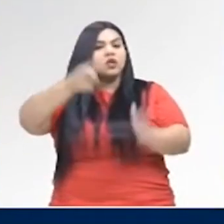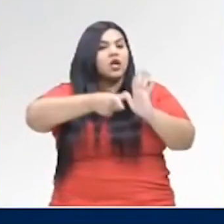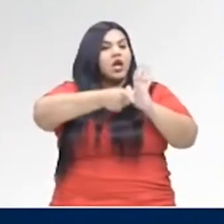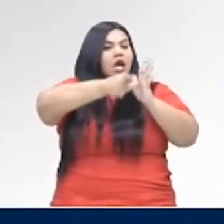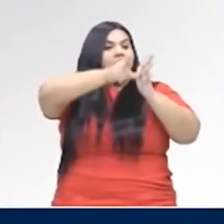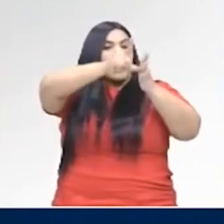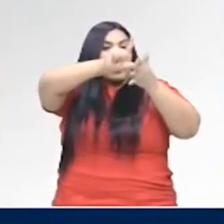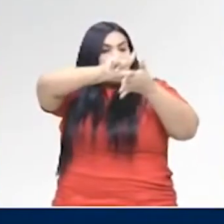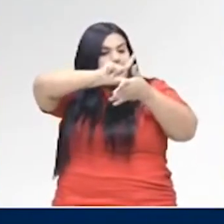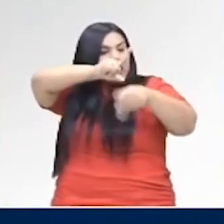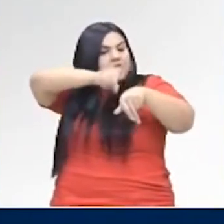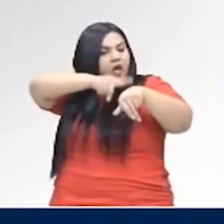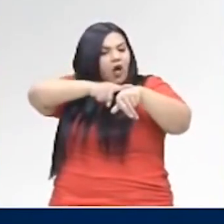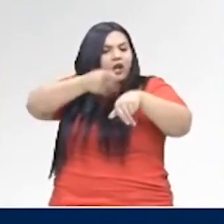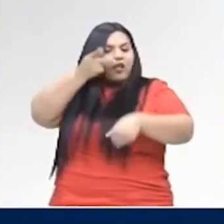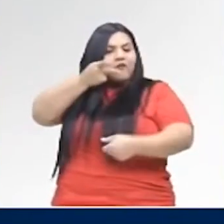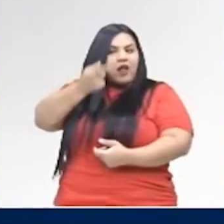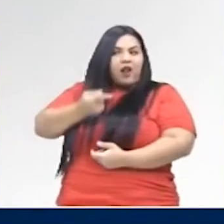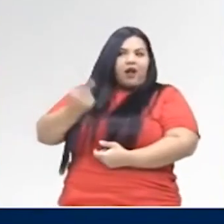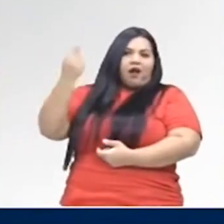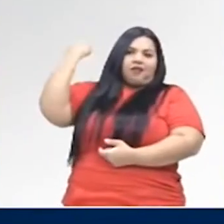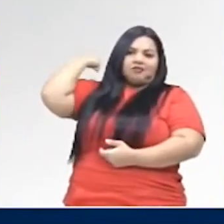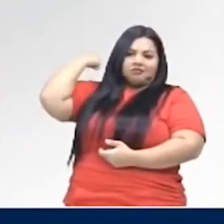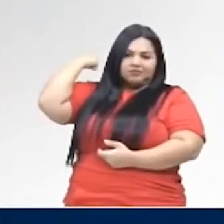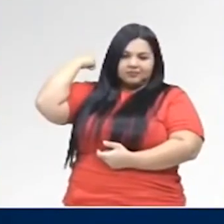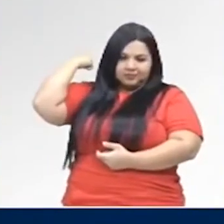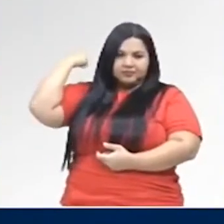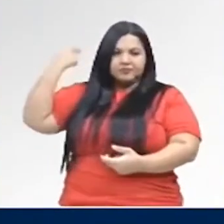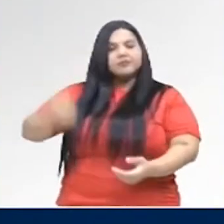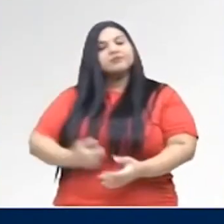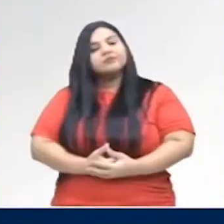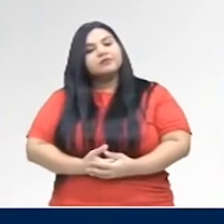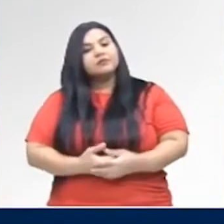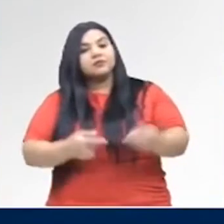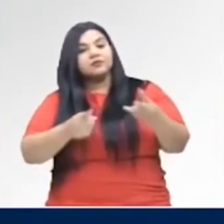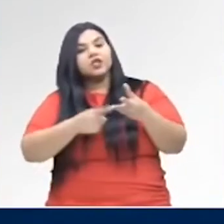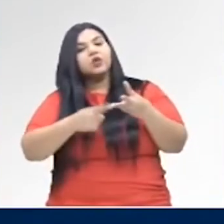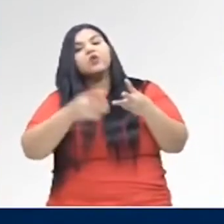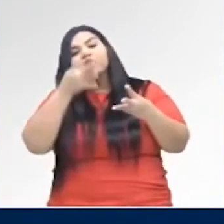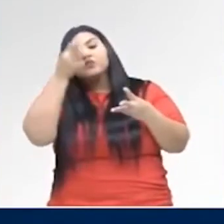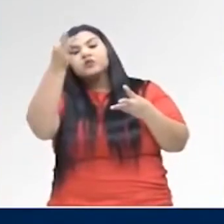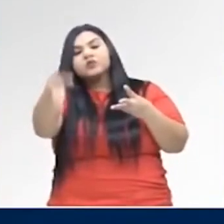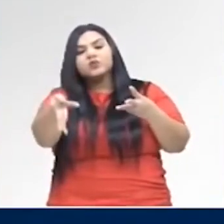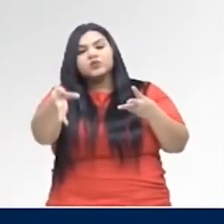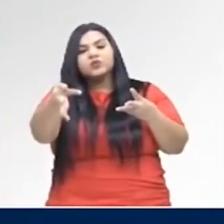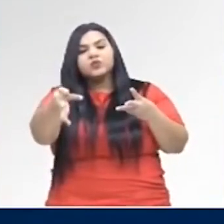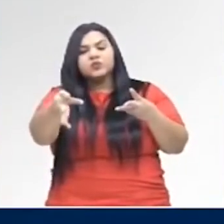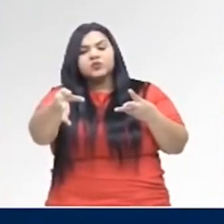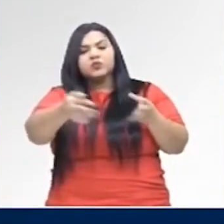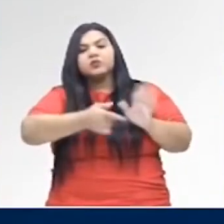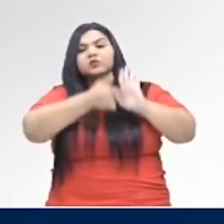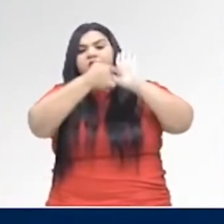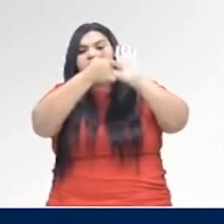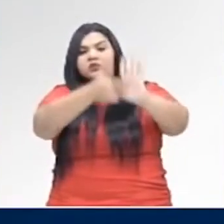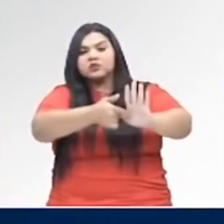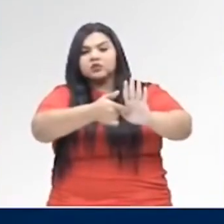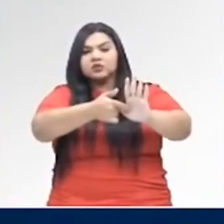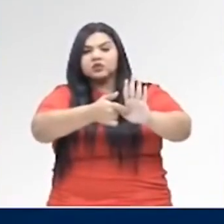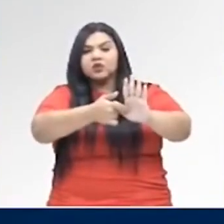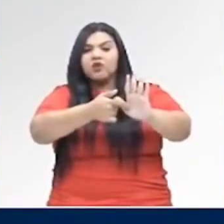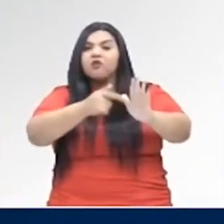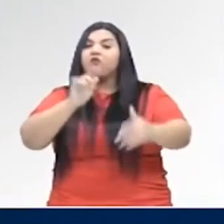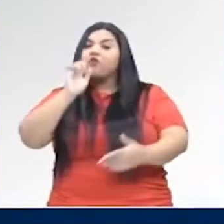do momento que eu estou falando, certo? O passado. Está lá no passado. O futuro indica a ocorrência